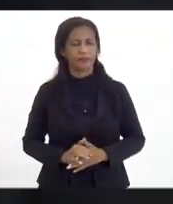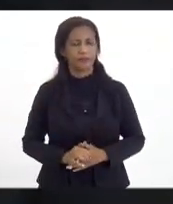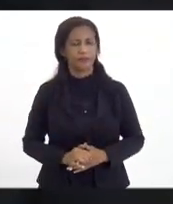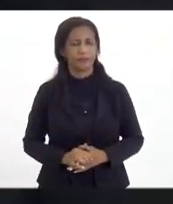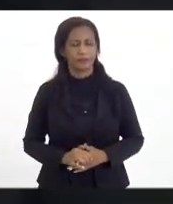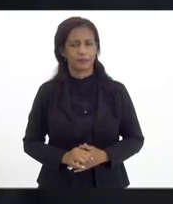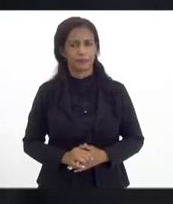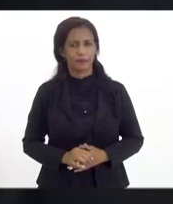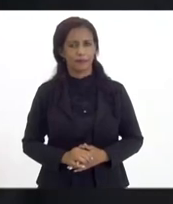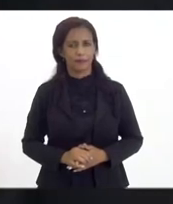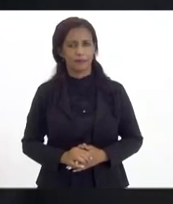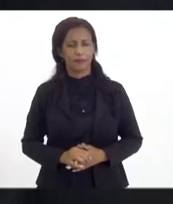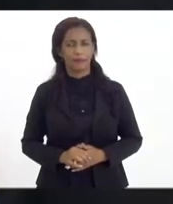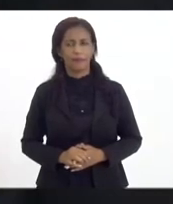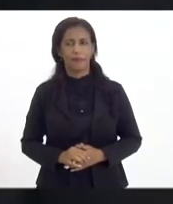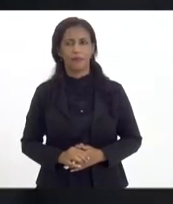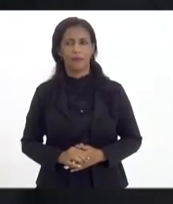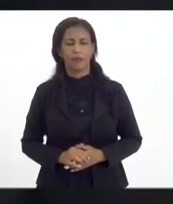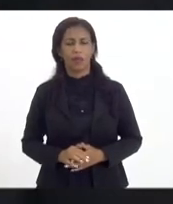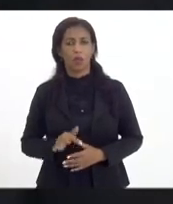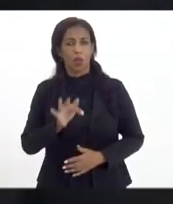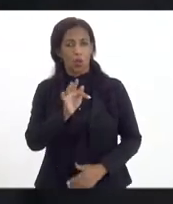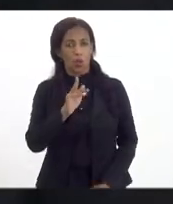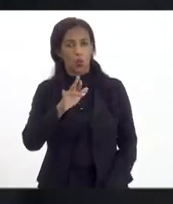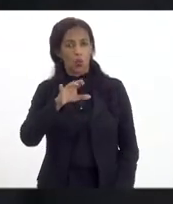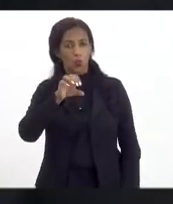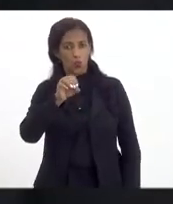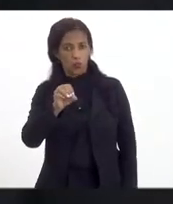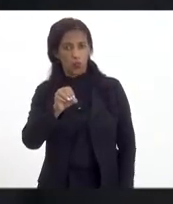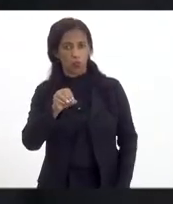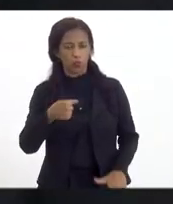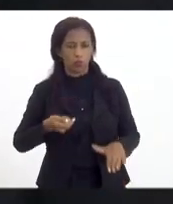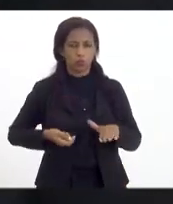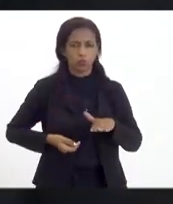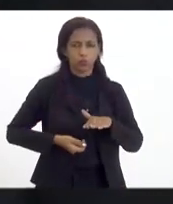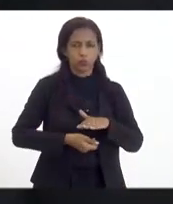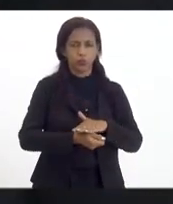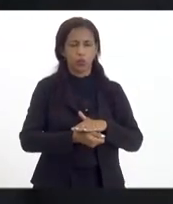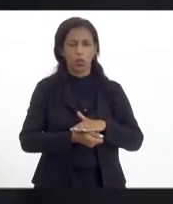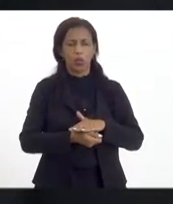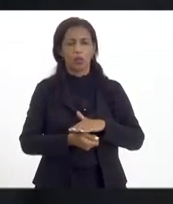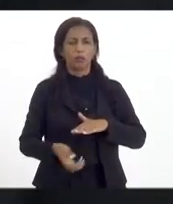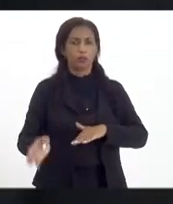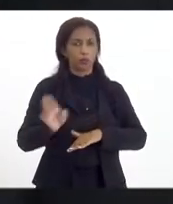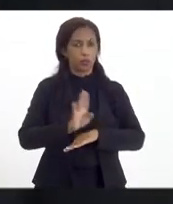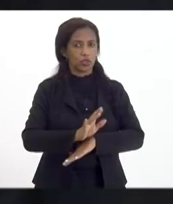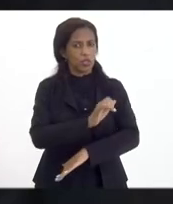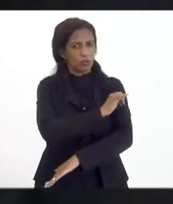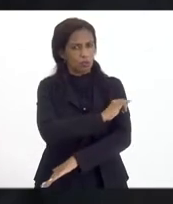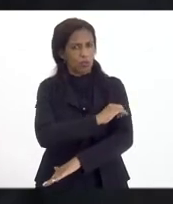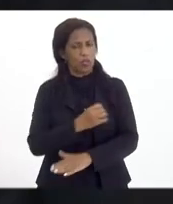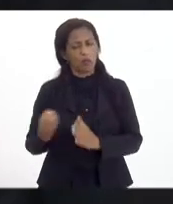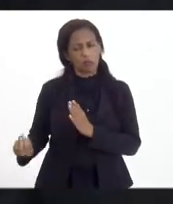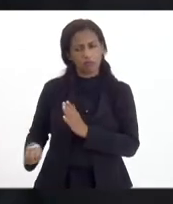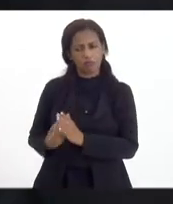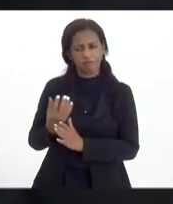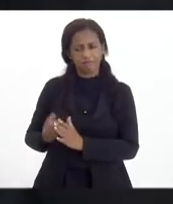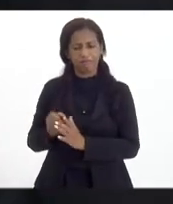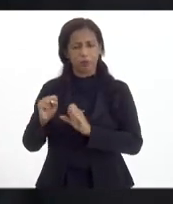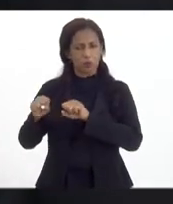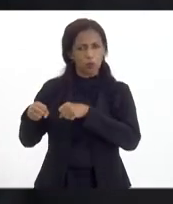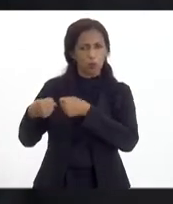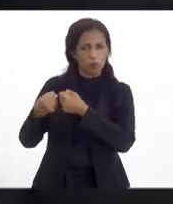A constituição do Fundo Soberano para o Estado do Rio de Janeiro é uma importante iniciativa com potencial